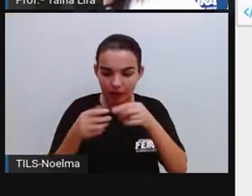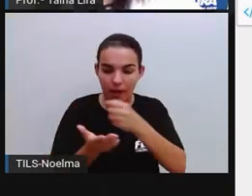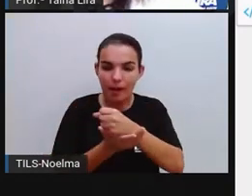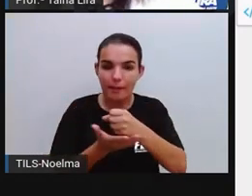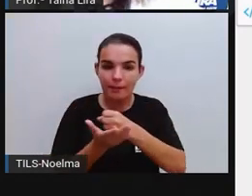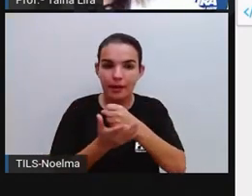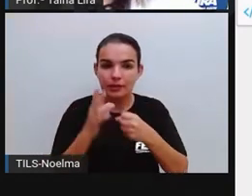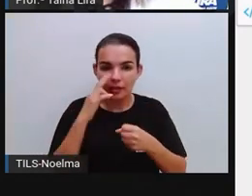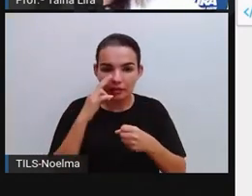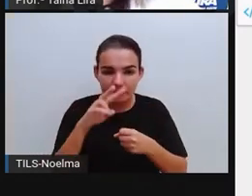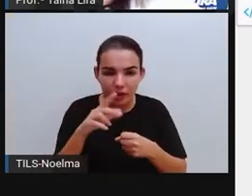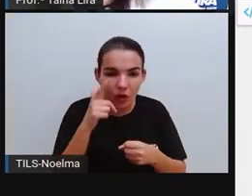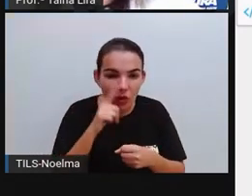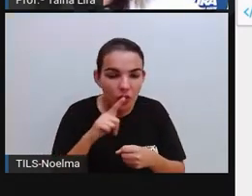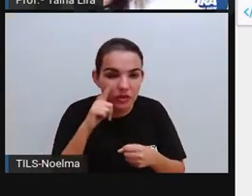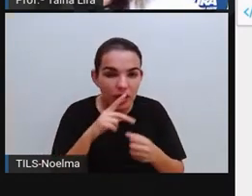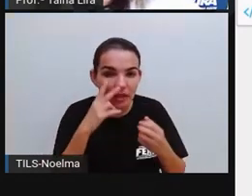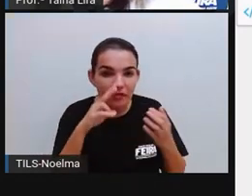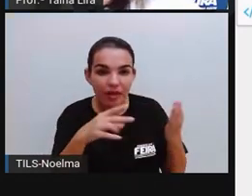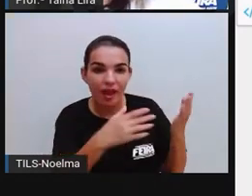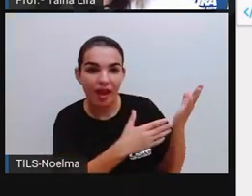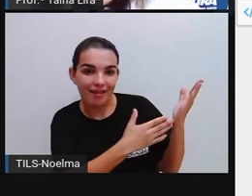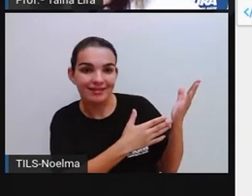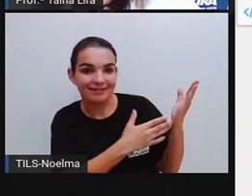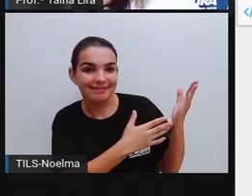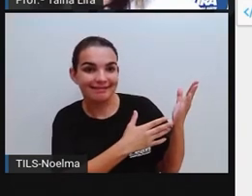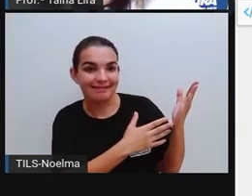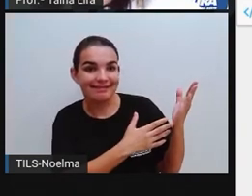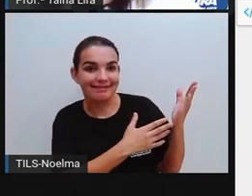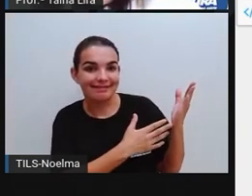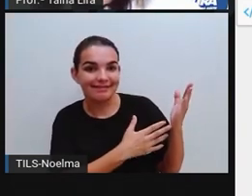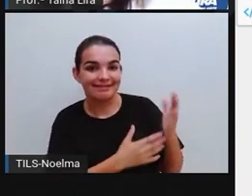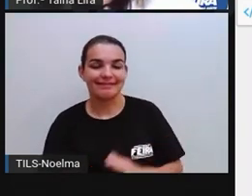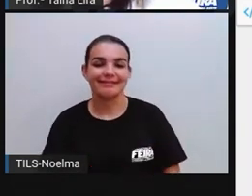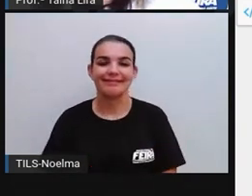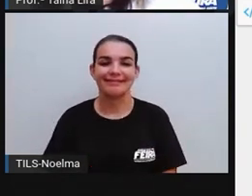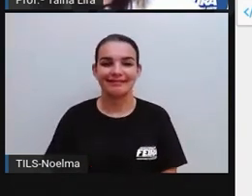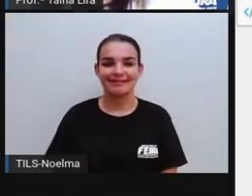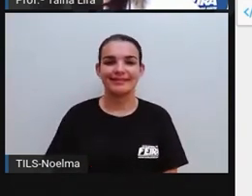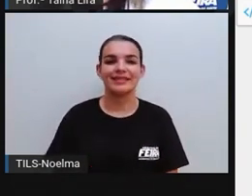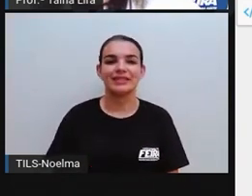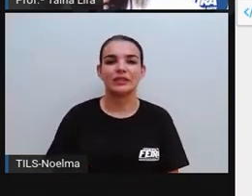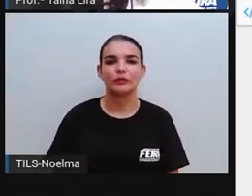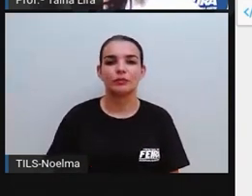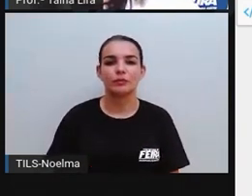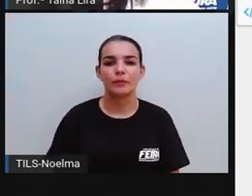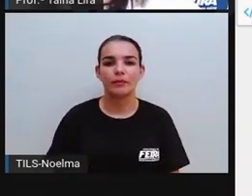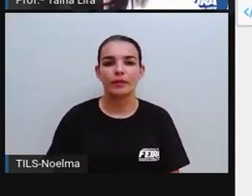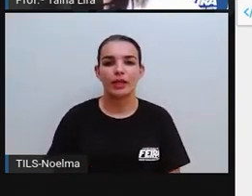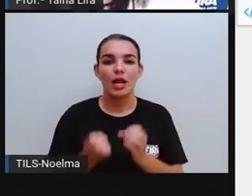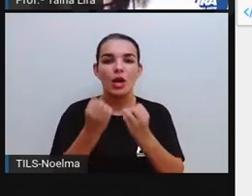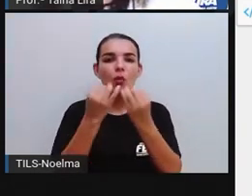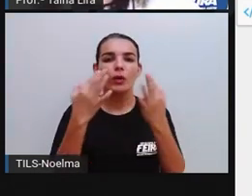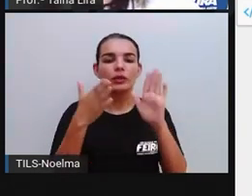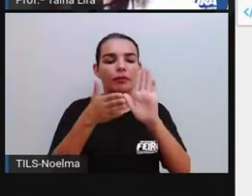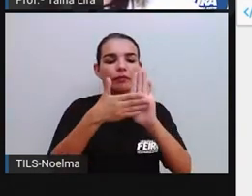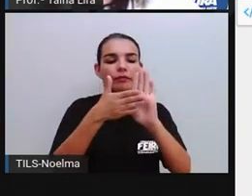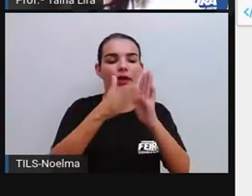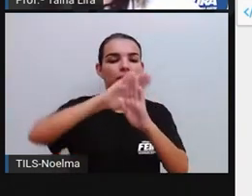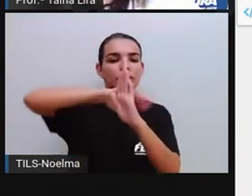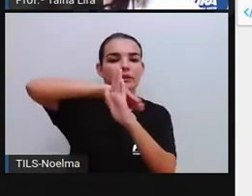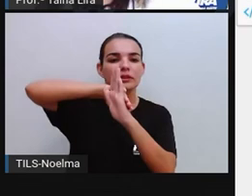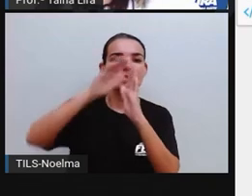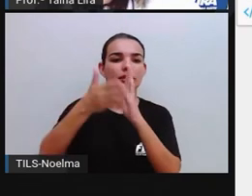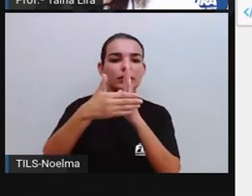lá. Nessa imagem a consegue ver bem, ó. A base quadrada aqui, tá? Agora vamos ver quantas faces tem.